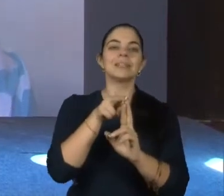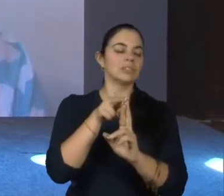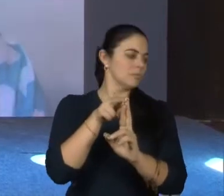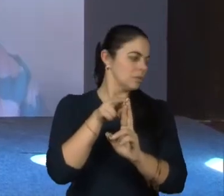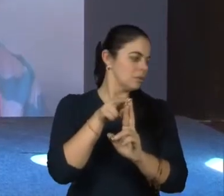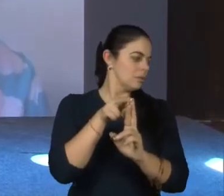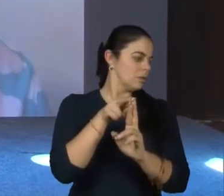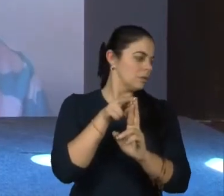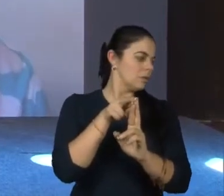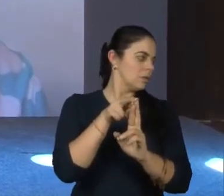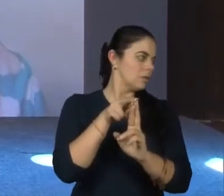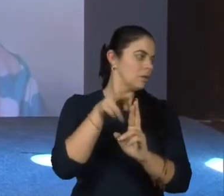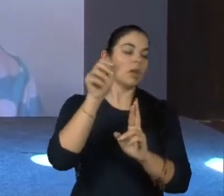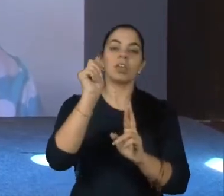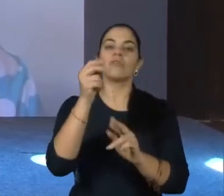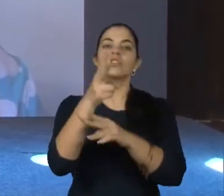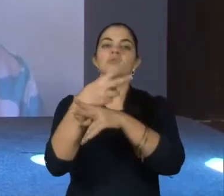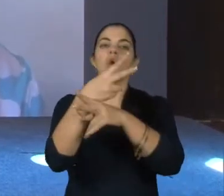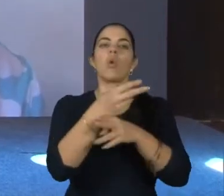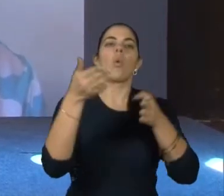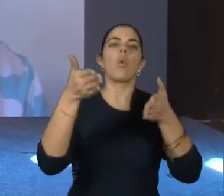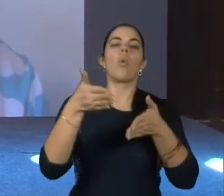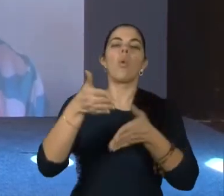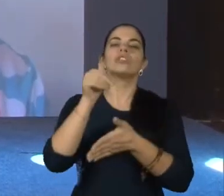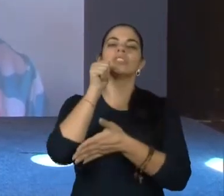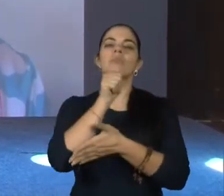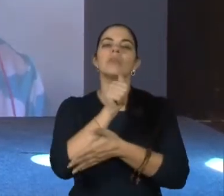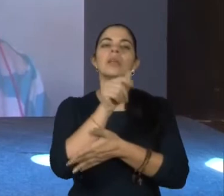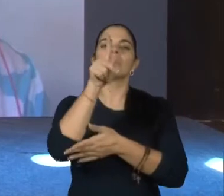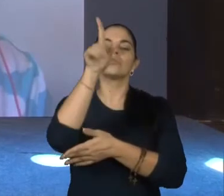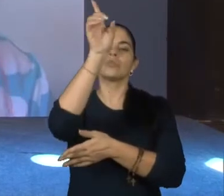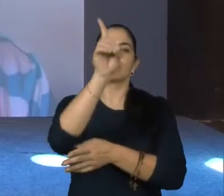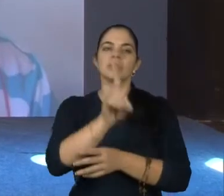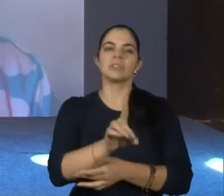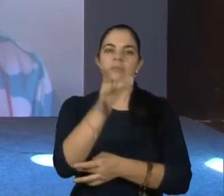é essa que vocês buscam hoje da mulher com deficiência na sociedade?